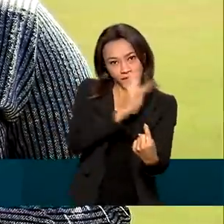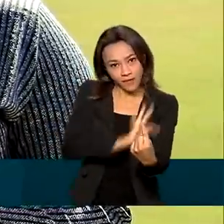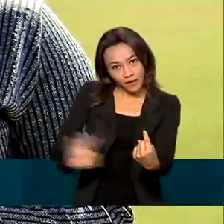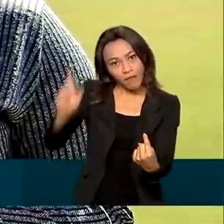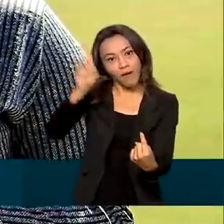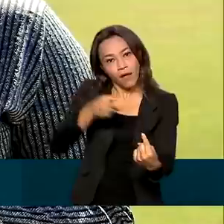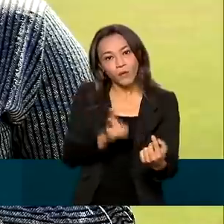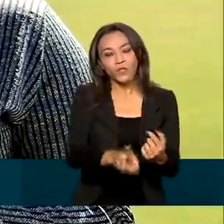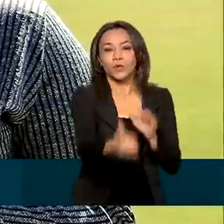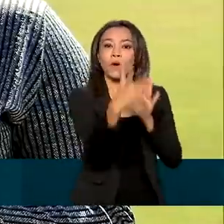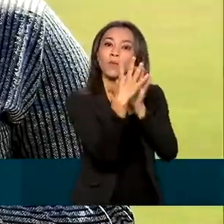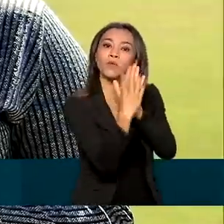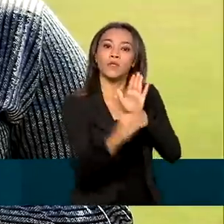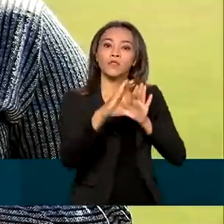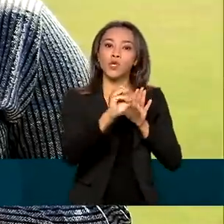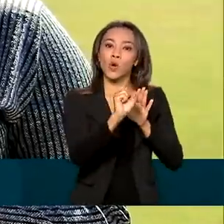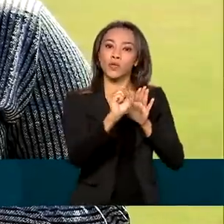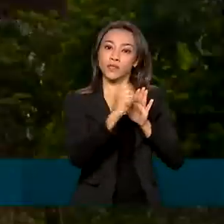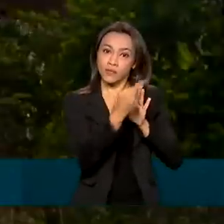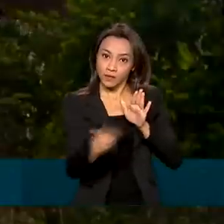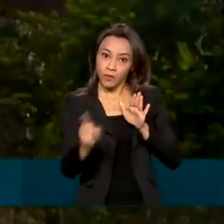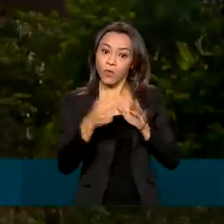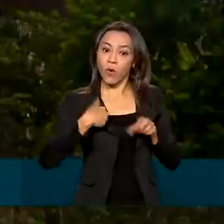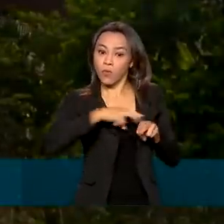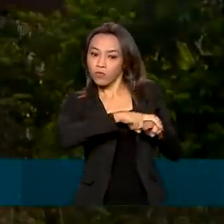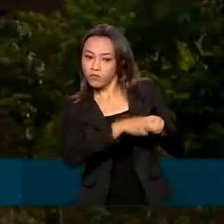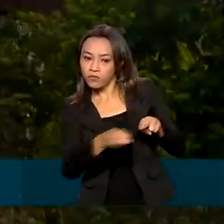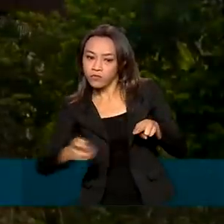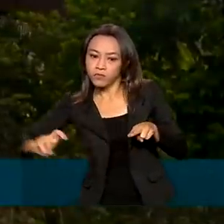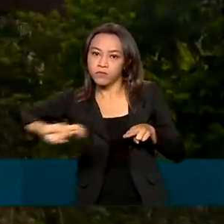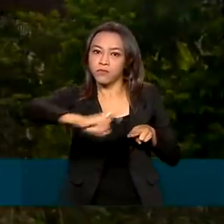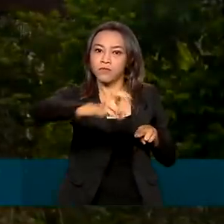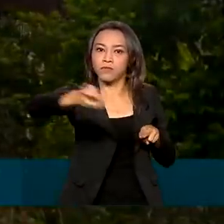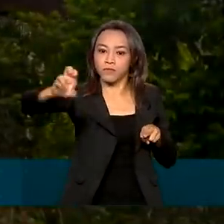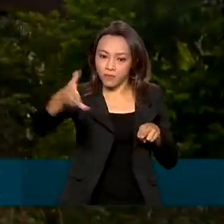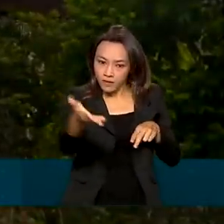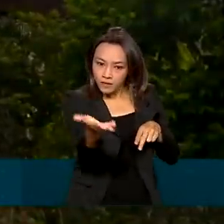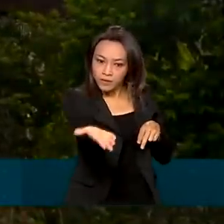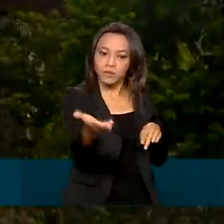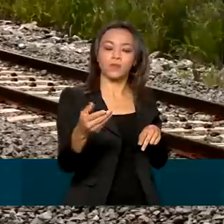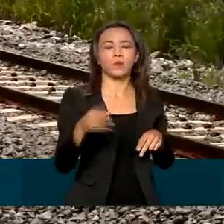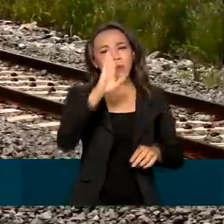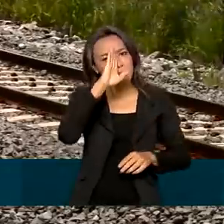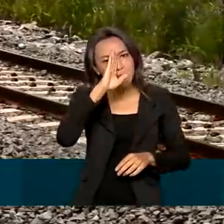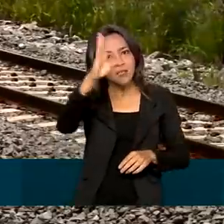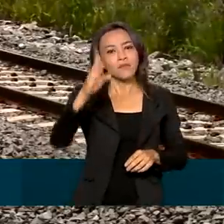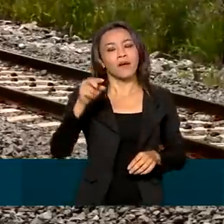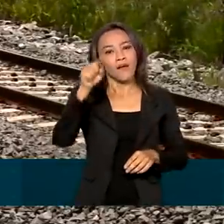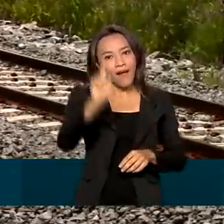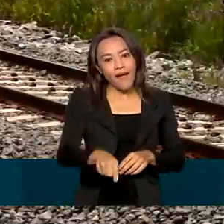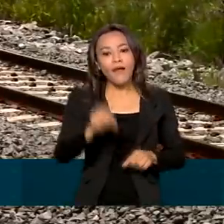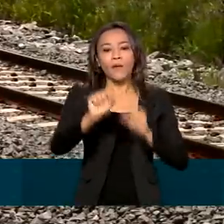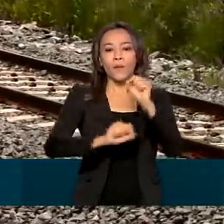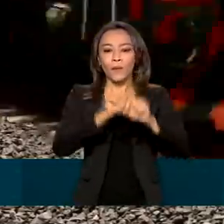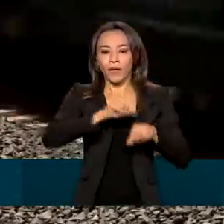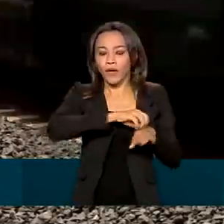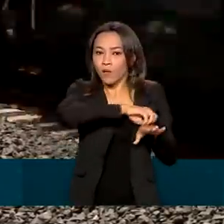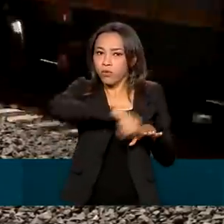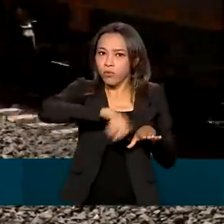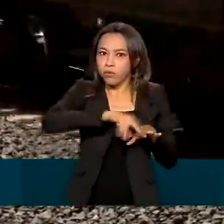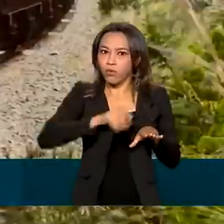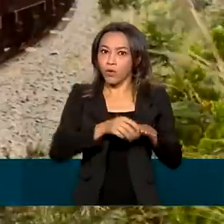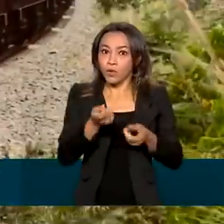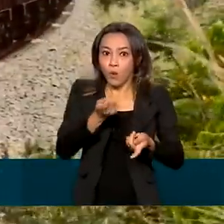concessões de ferrovias, como a Ferrogrão. Um dos principais projetos logísticos do país, pois será rota de escoamento do